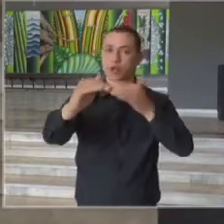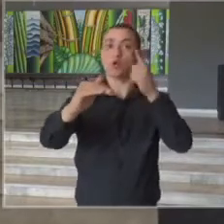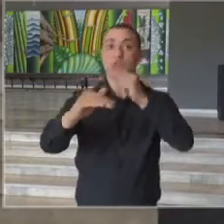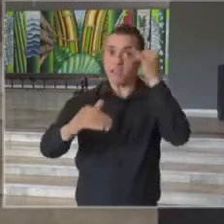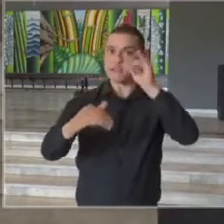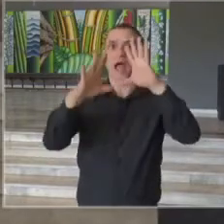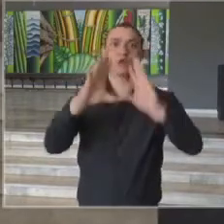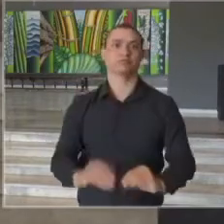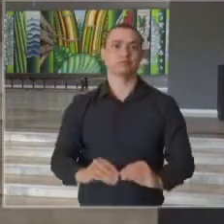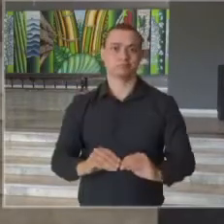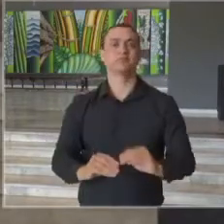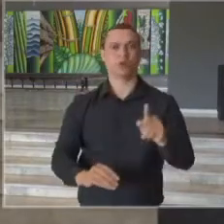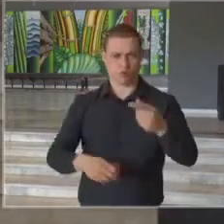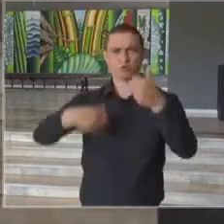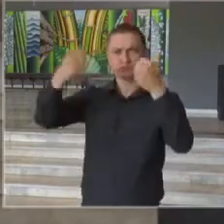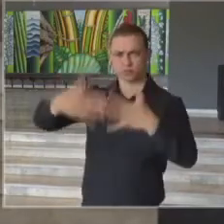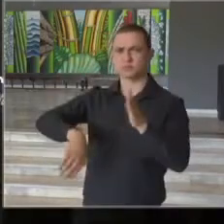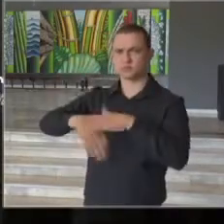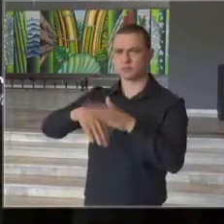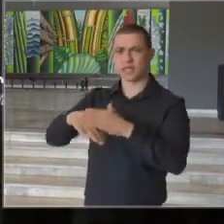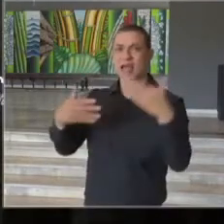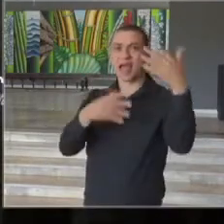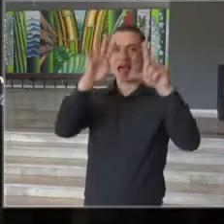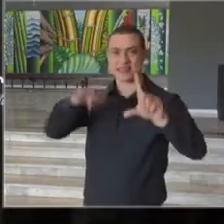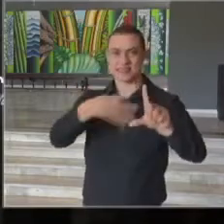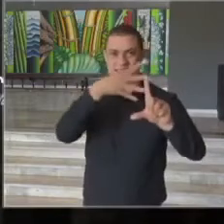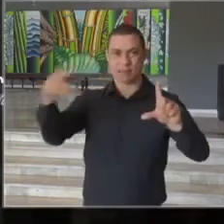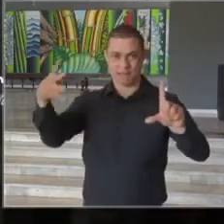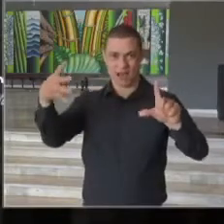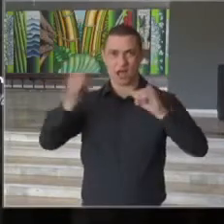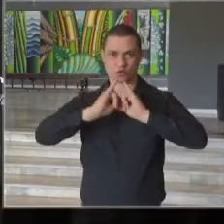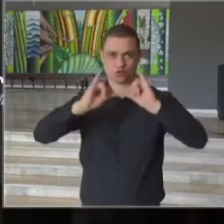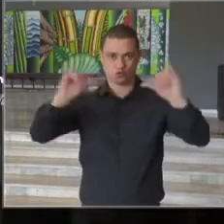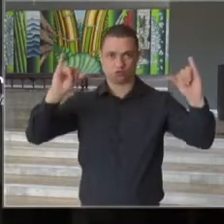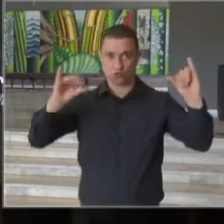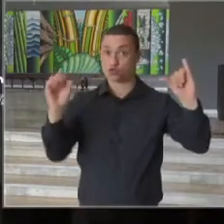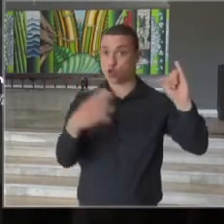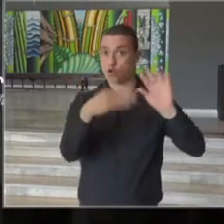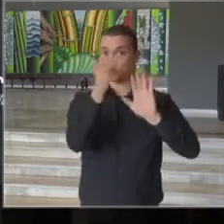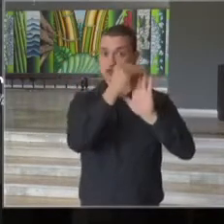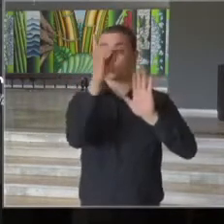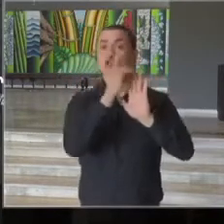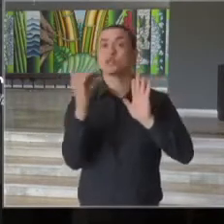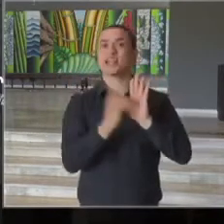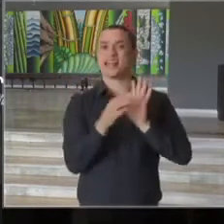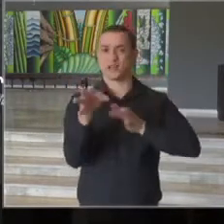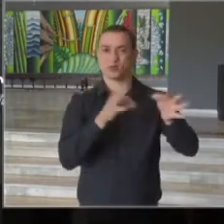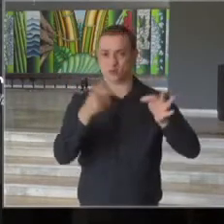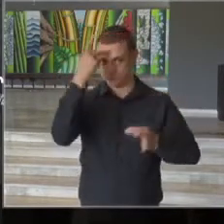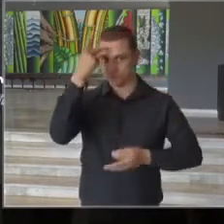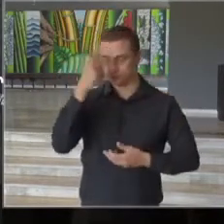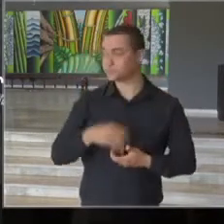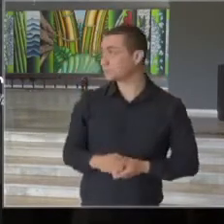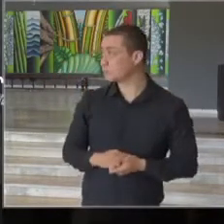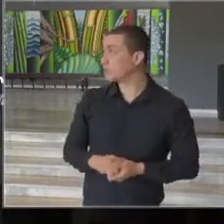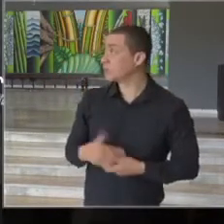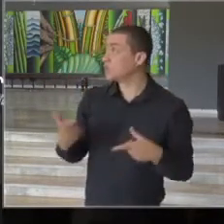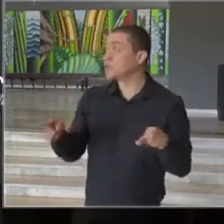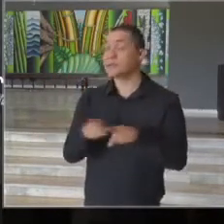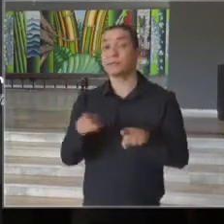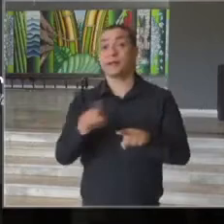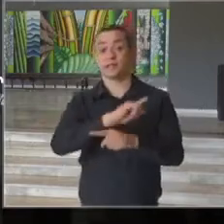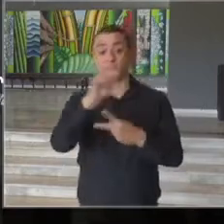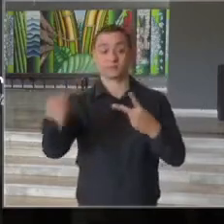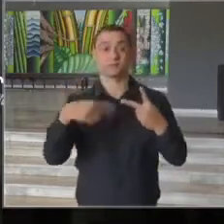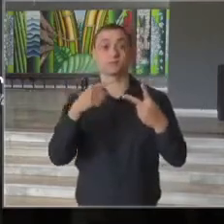Isso vai estar bem descrito nas tabelas que vão ser publicadas na atualização do decreto do Plano São Paulo. Além disso,